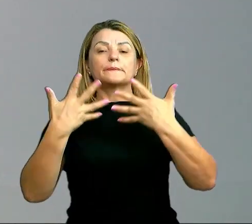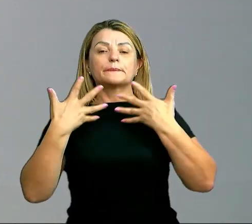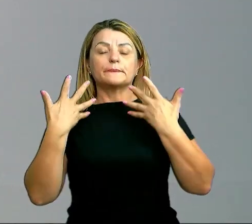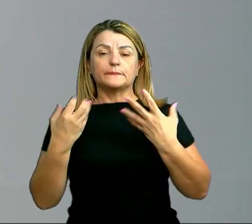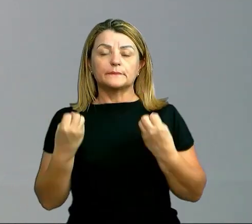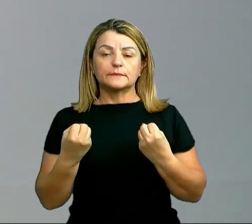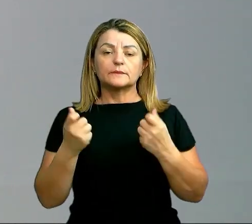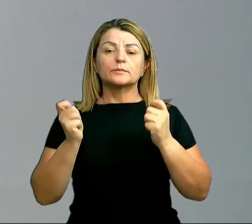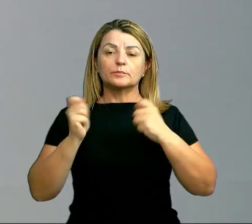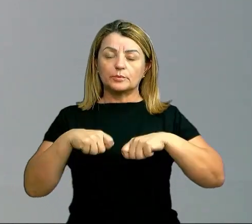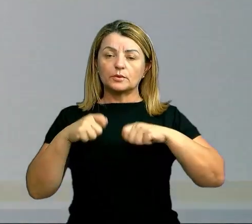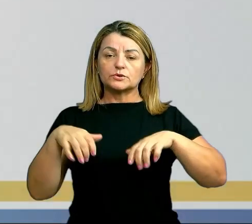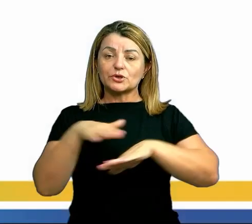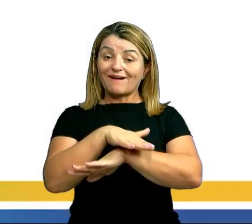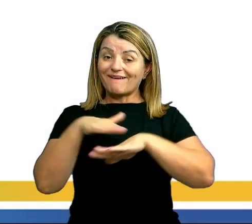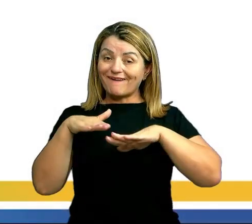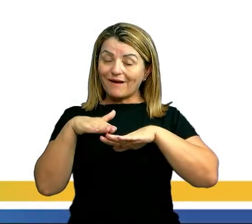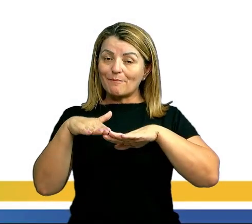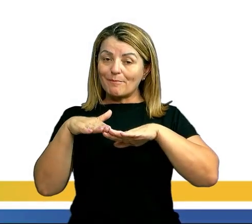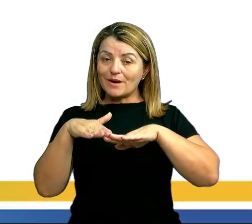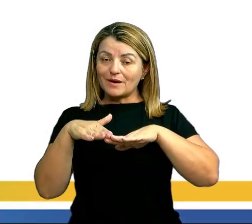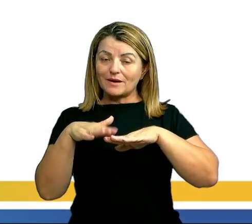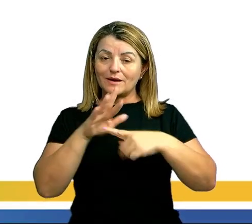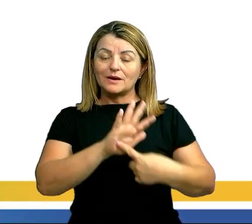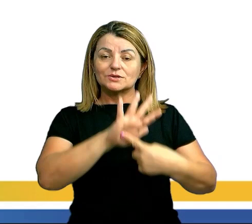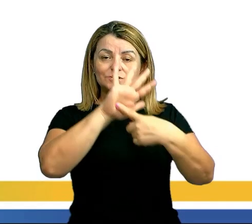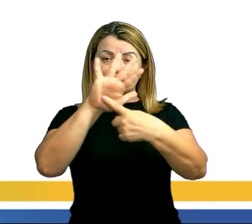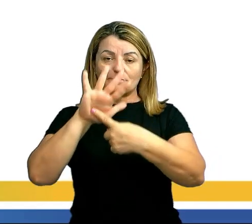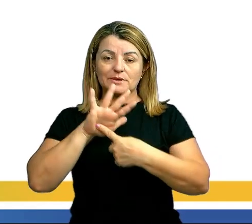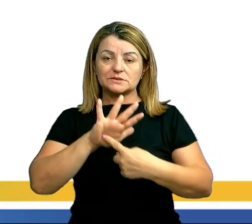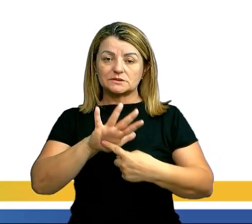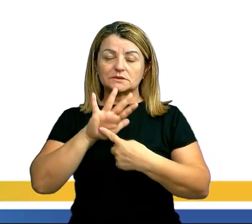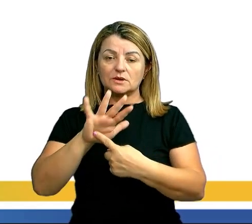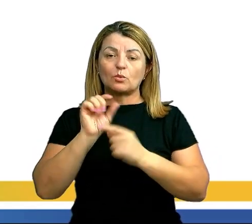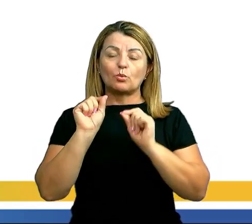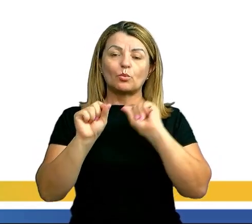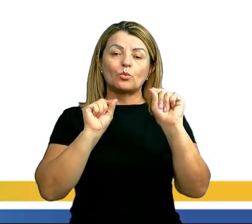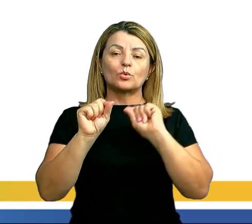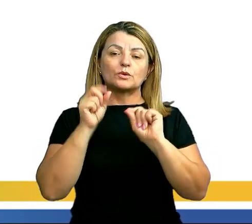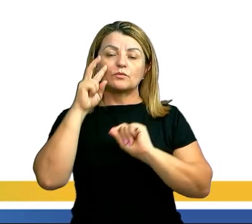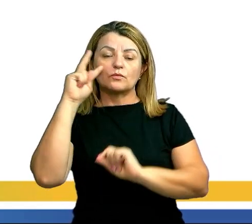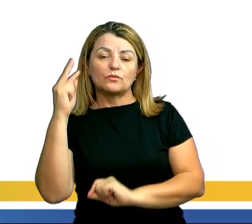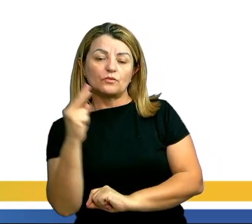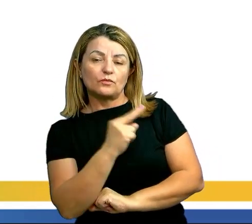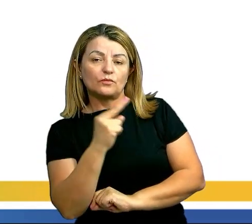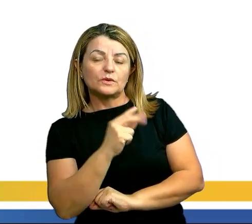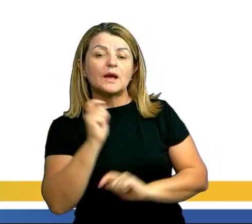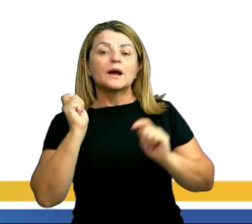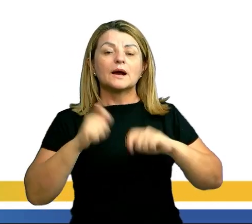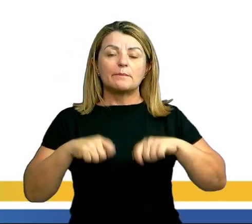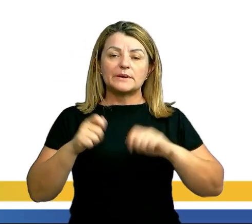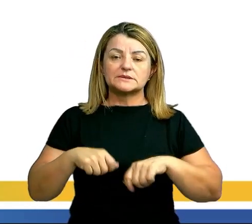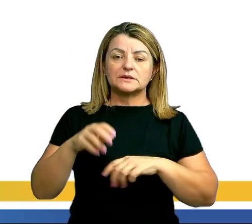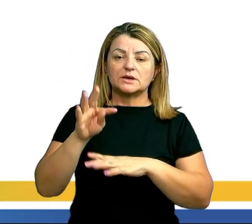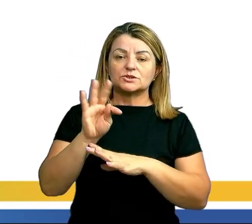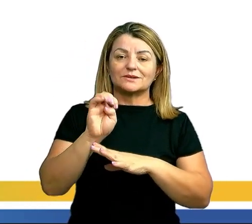corpo, ela vai acabar exercendo maneiras de representar o que a gente acabou de ver na capacidade térmica. Porém, no corpo humano,